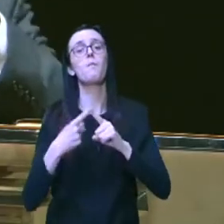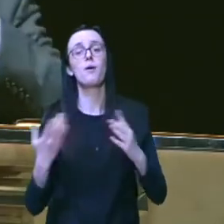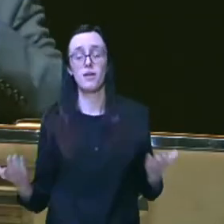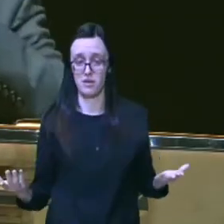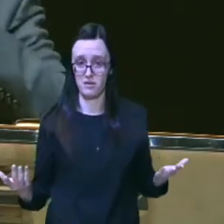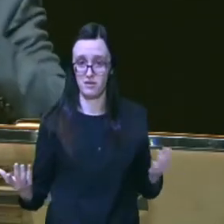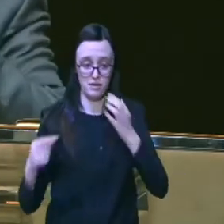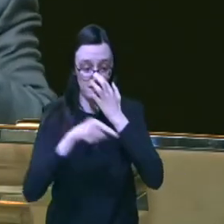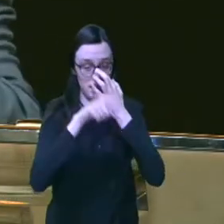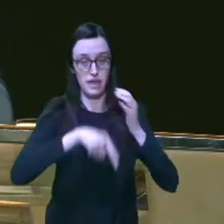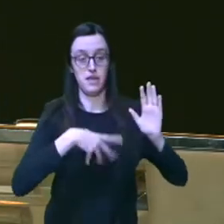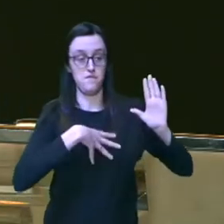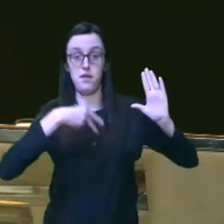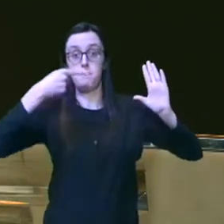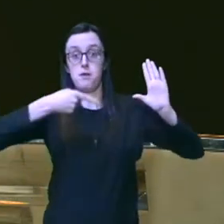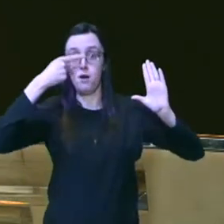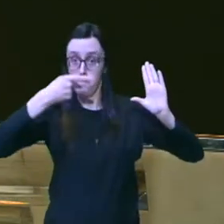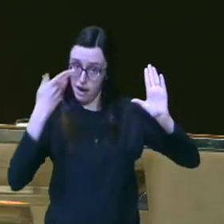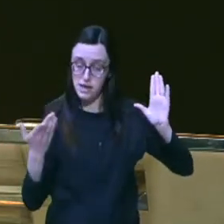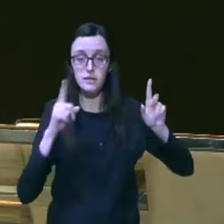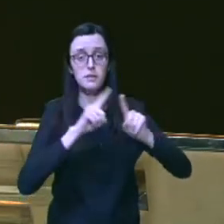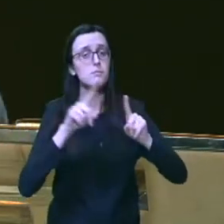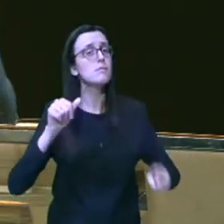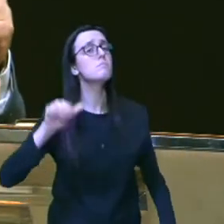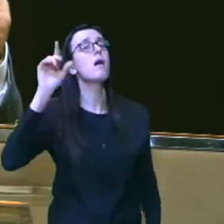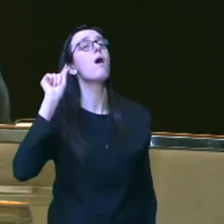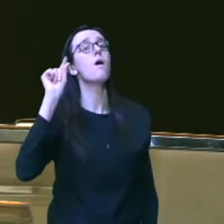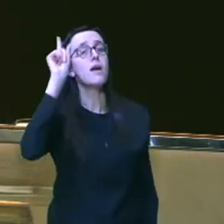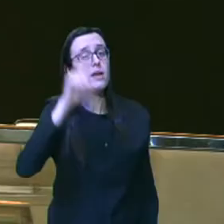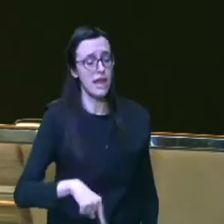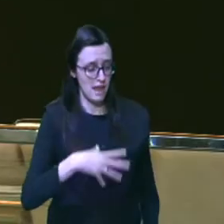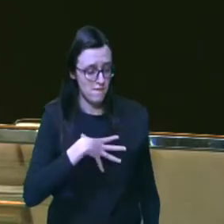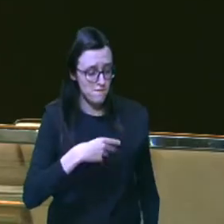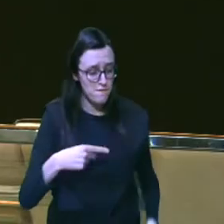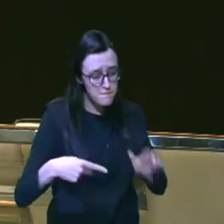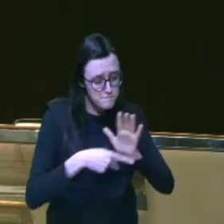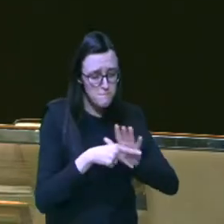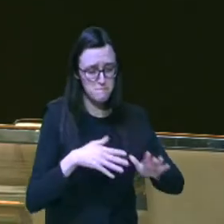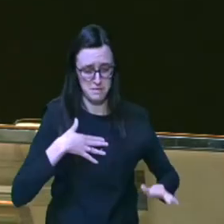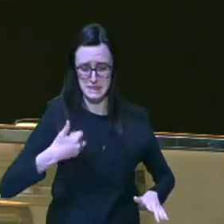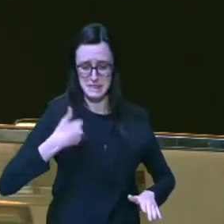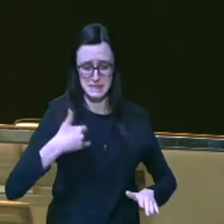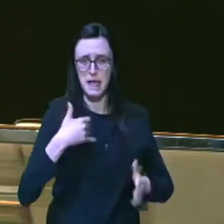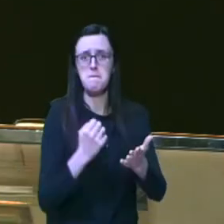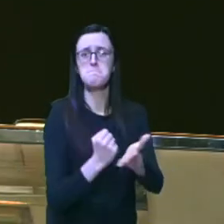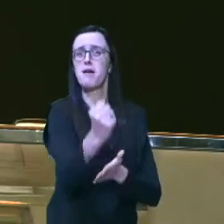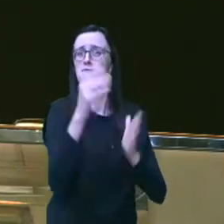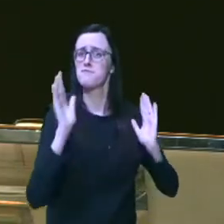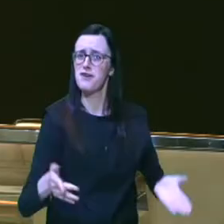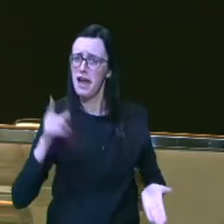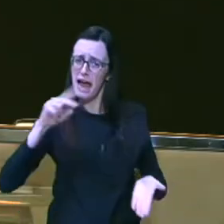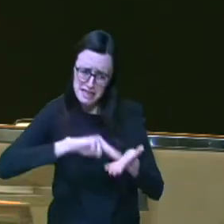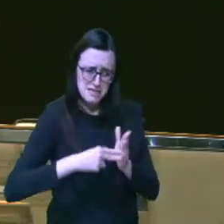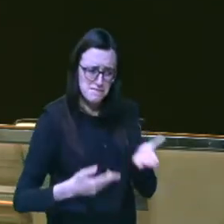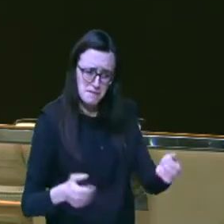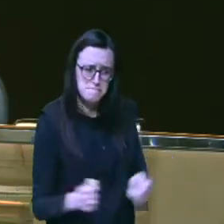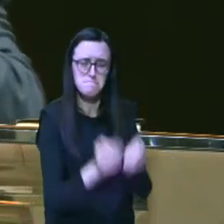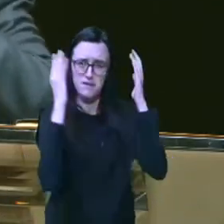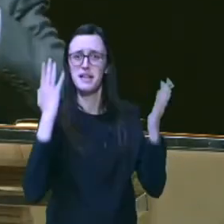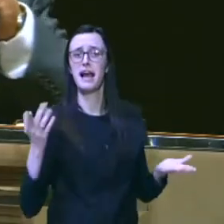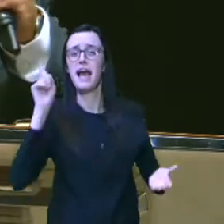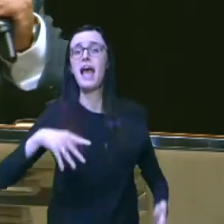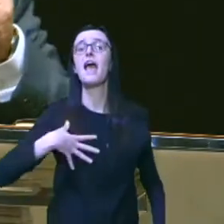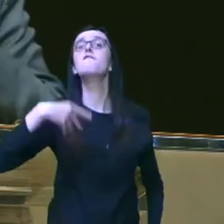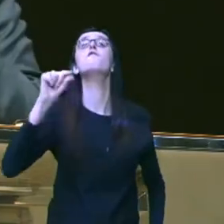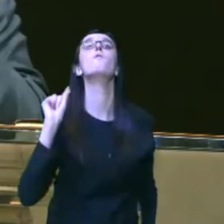sim o filho da promessa mas mais do que isso era o filho da velhice mais do que isso era o filho do milagre mais do que isso era